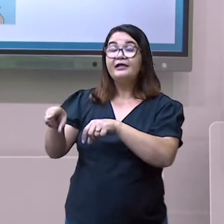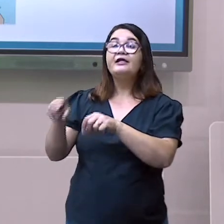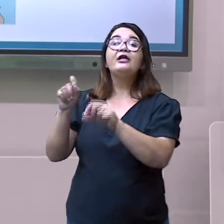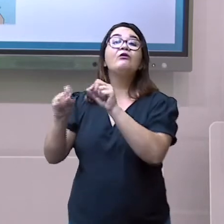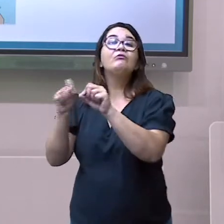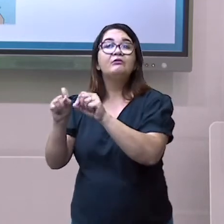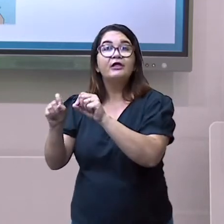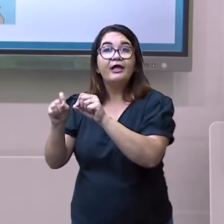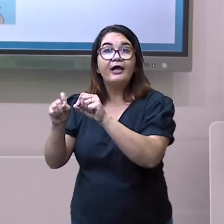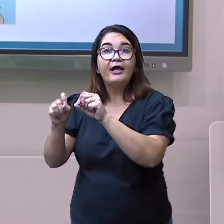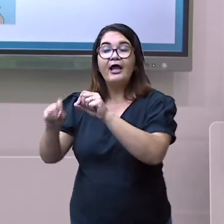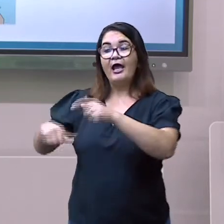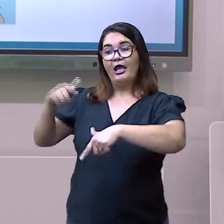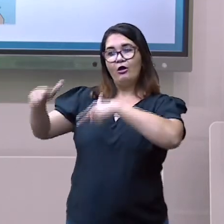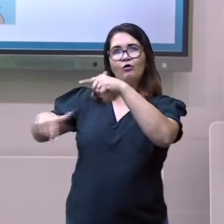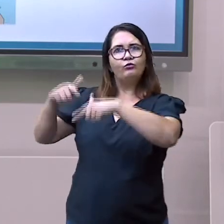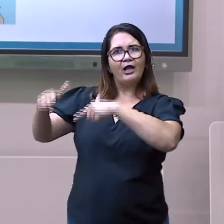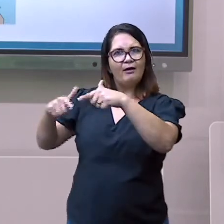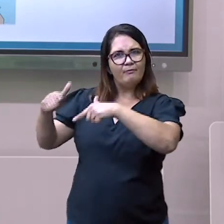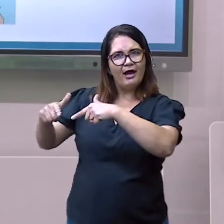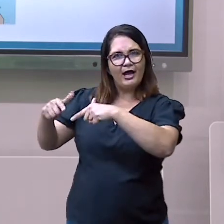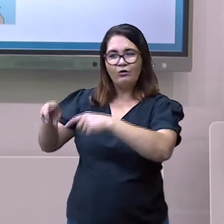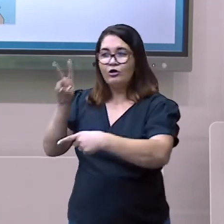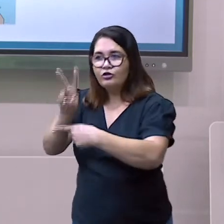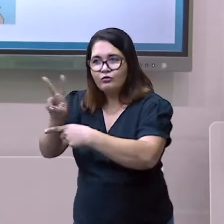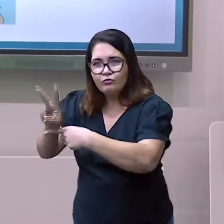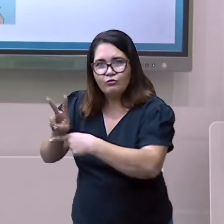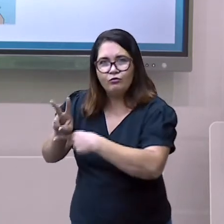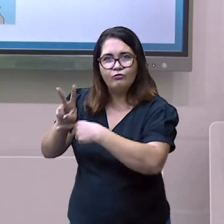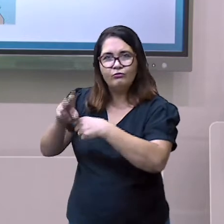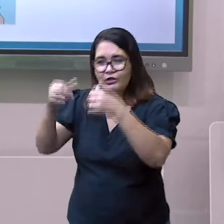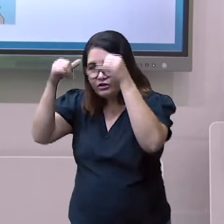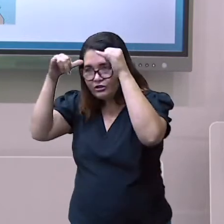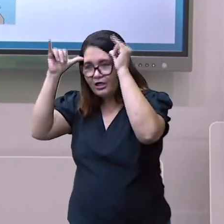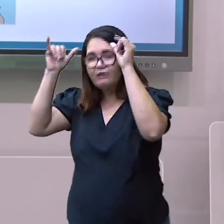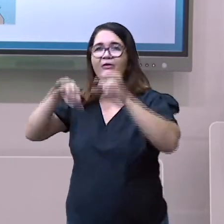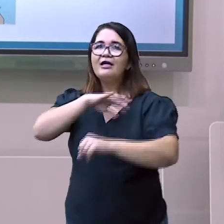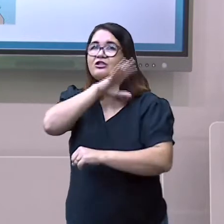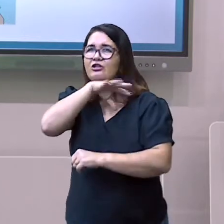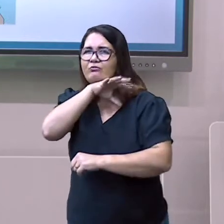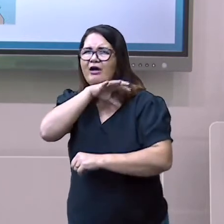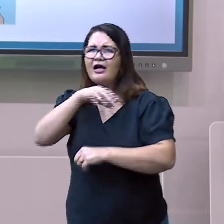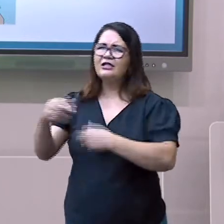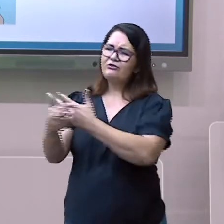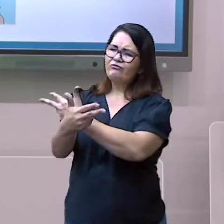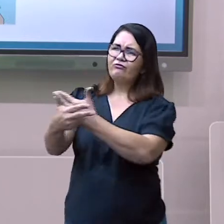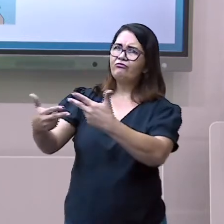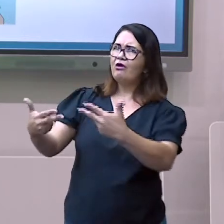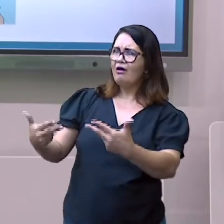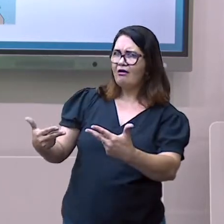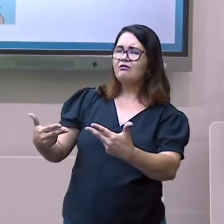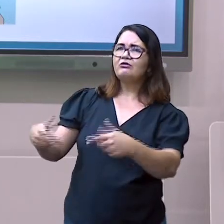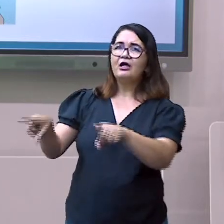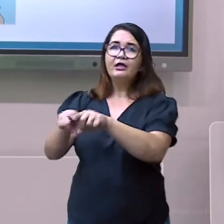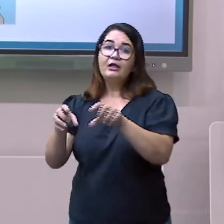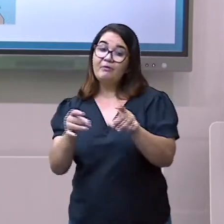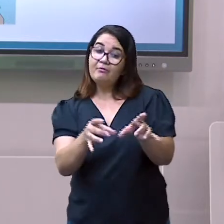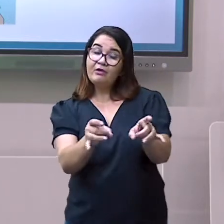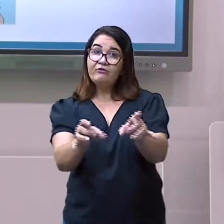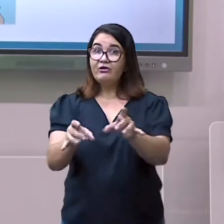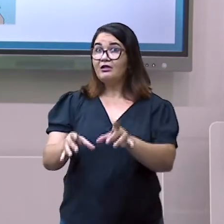que envolve a criação e a venda de animais, para criação doméstica ou abate.